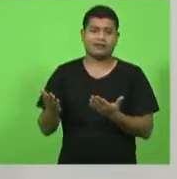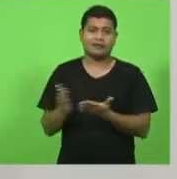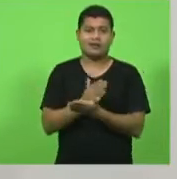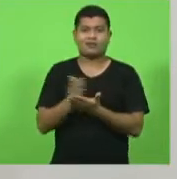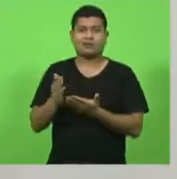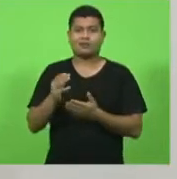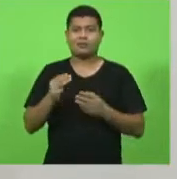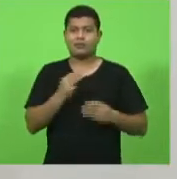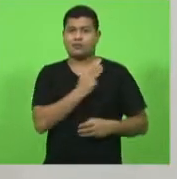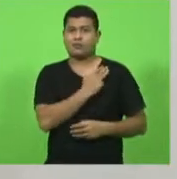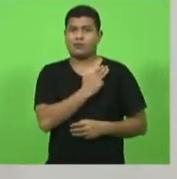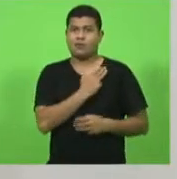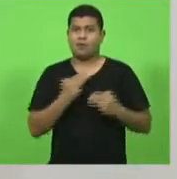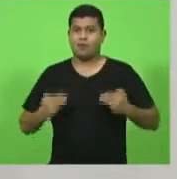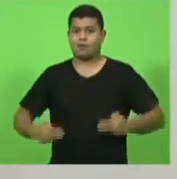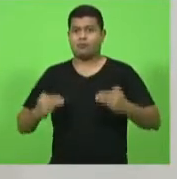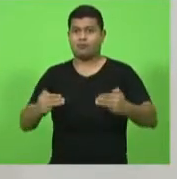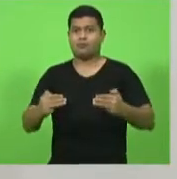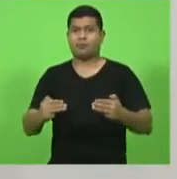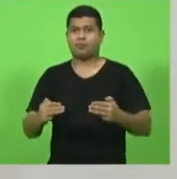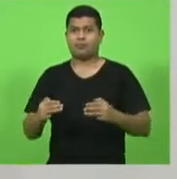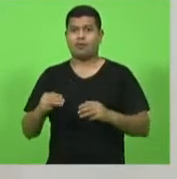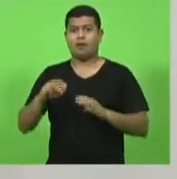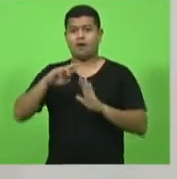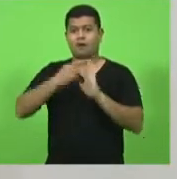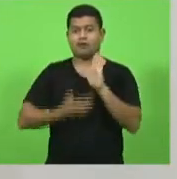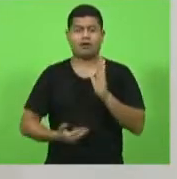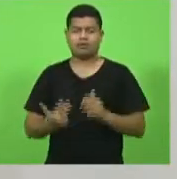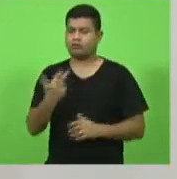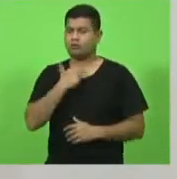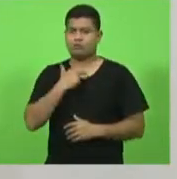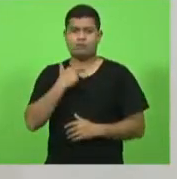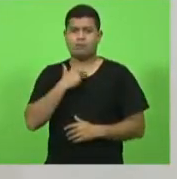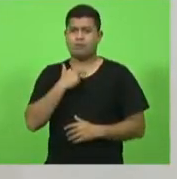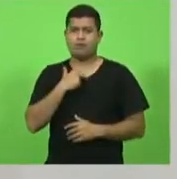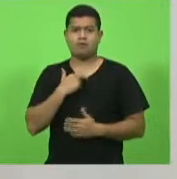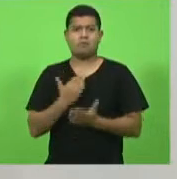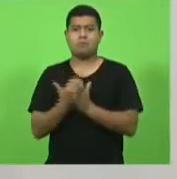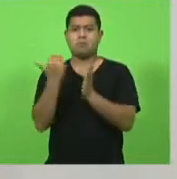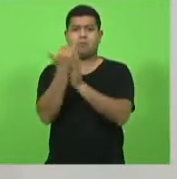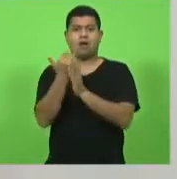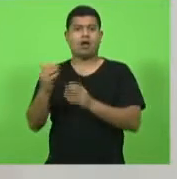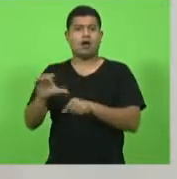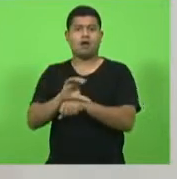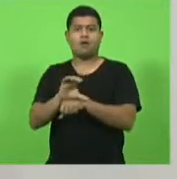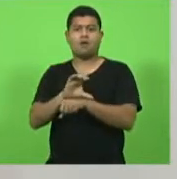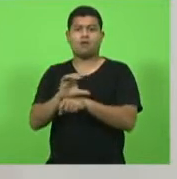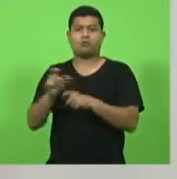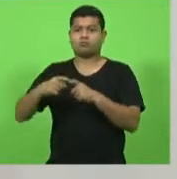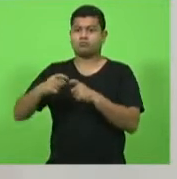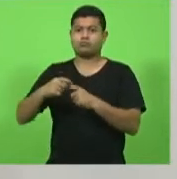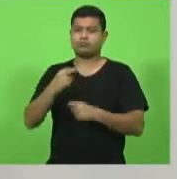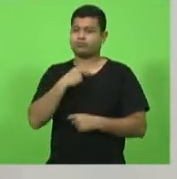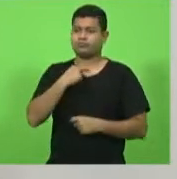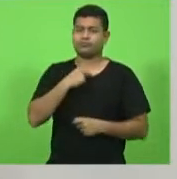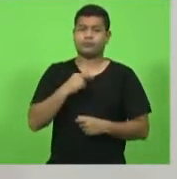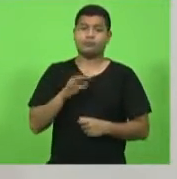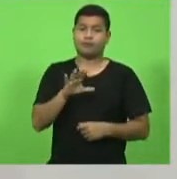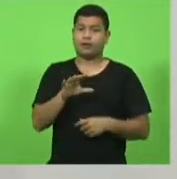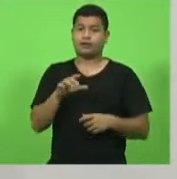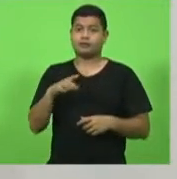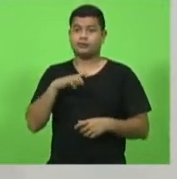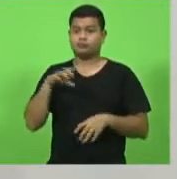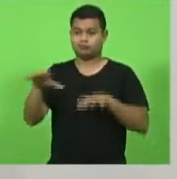ministério faz uma resolução que não pode abrir mais cursos de medicina só que tem setores que estão